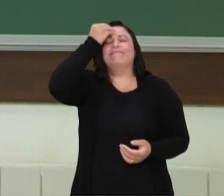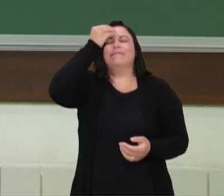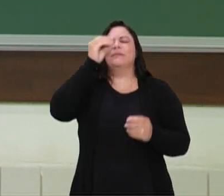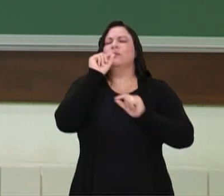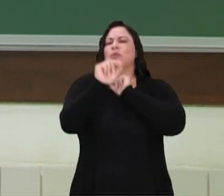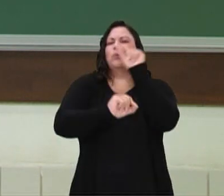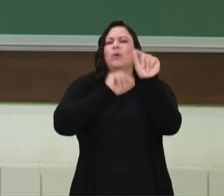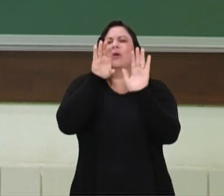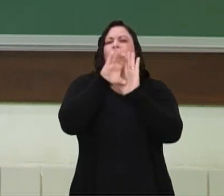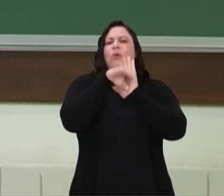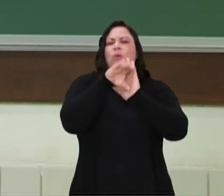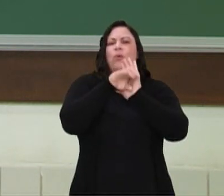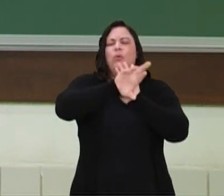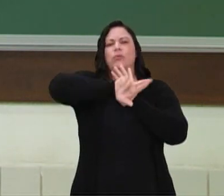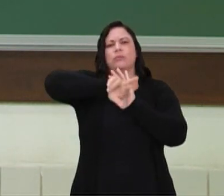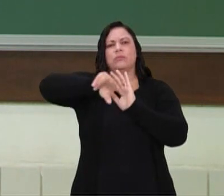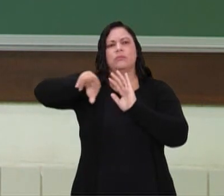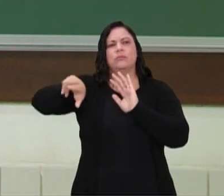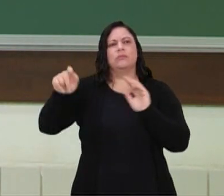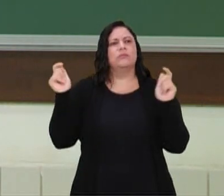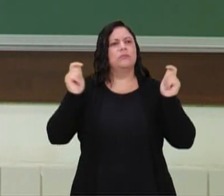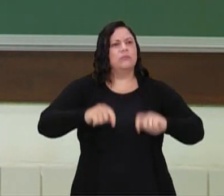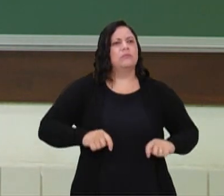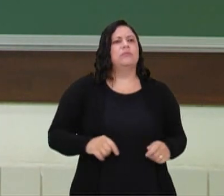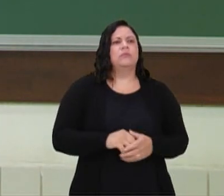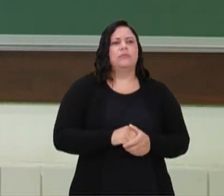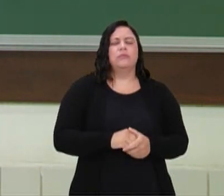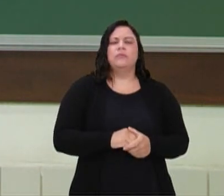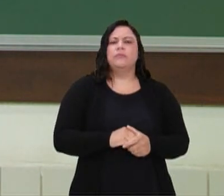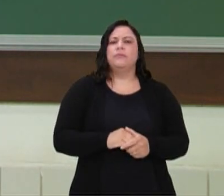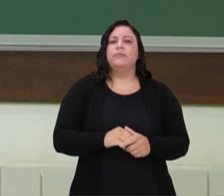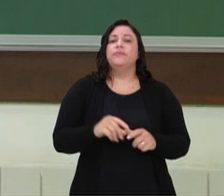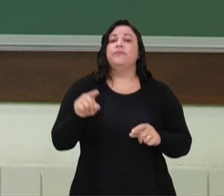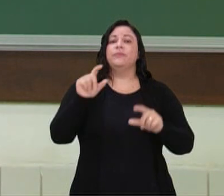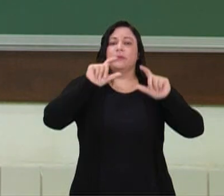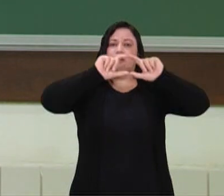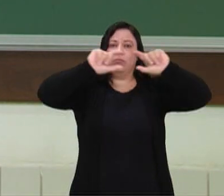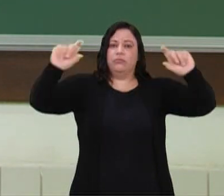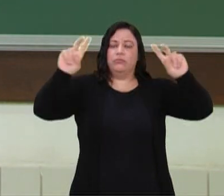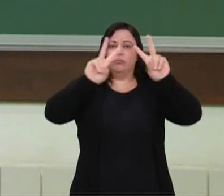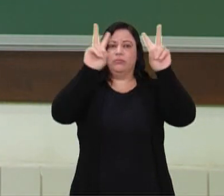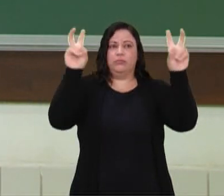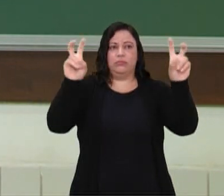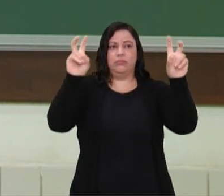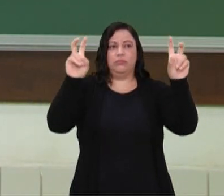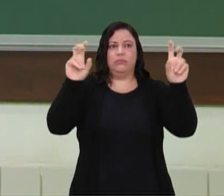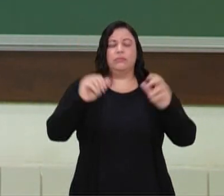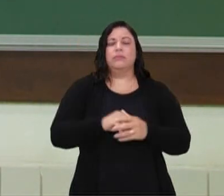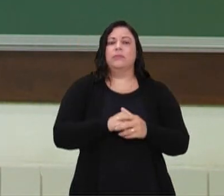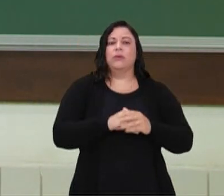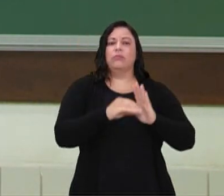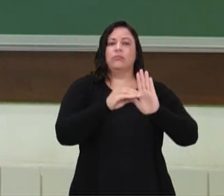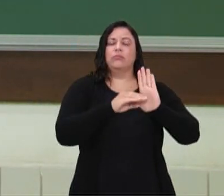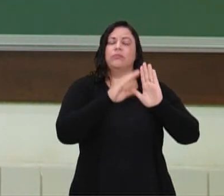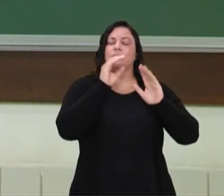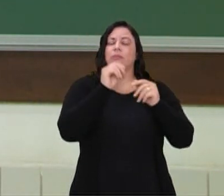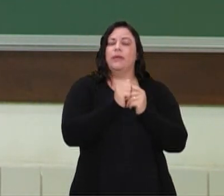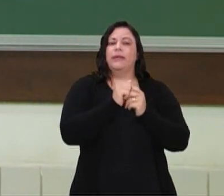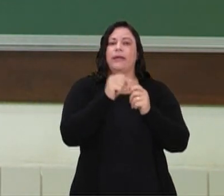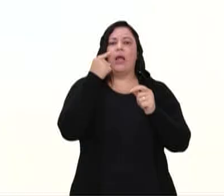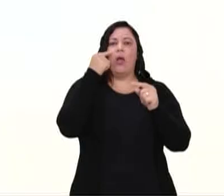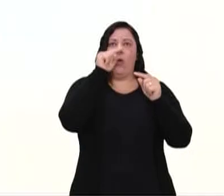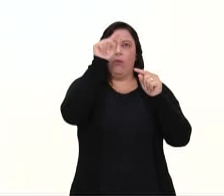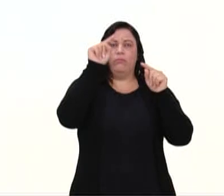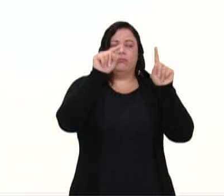cada um, tá? Essa é a intenção aqui. Então, nessa atividade, eu coloco aqui alguns itens. Então, eu peço que você